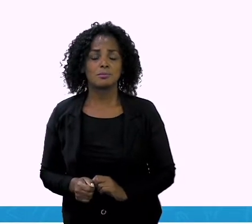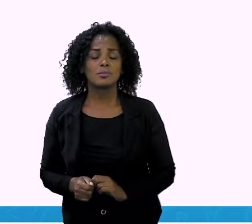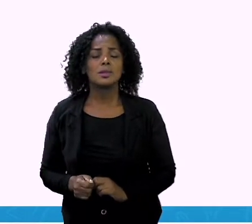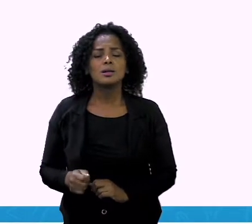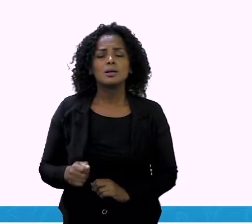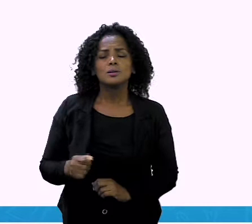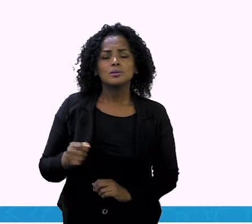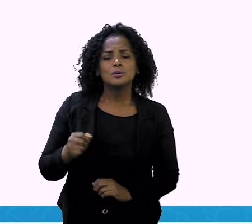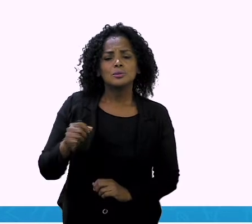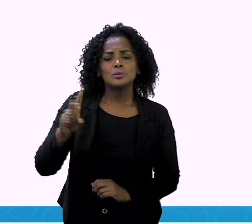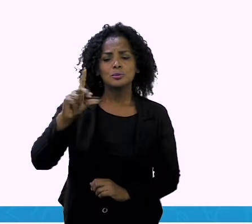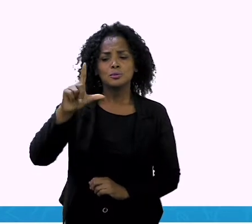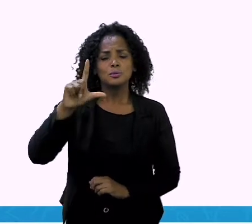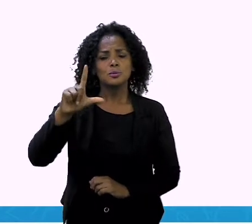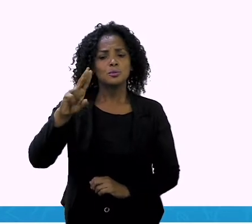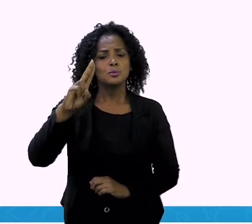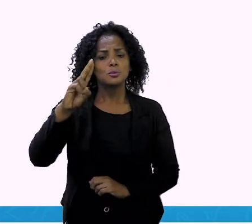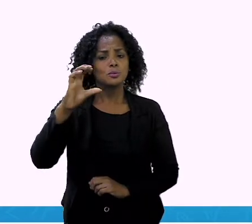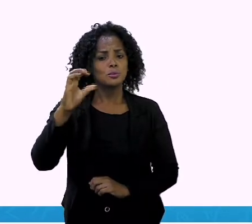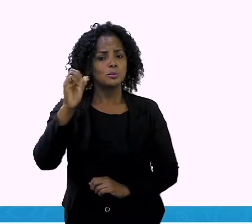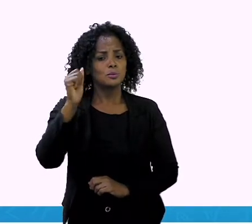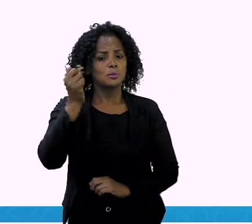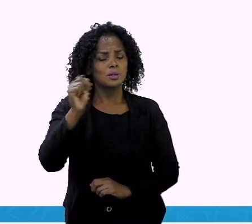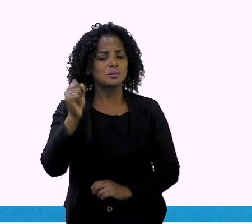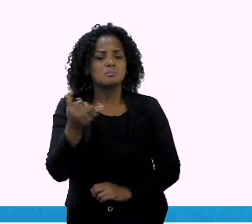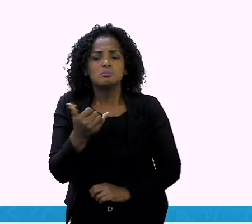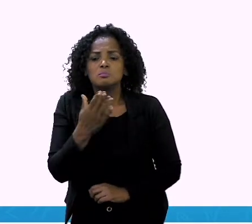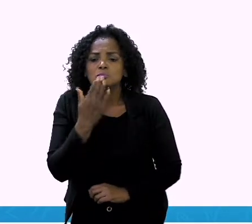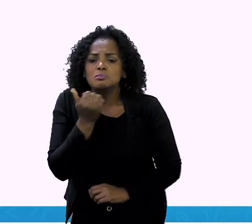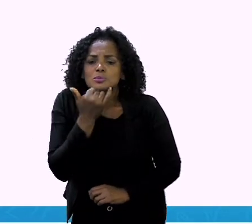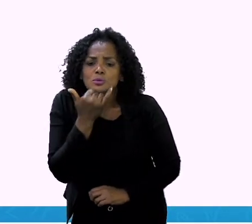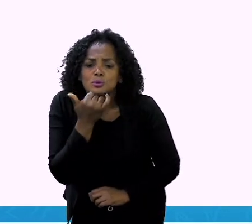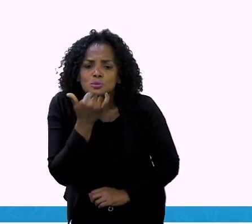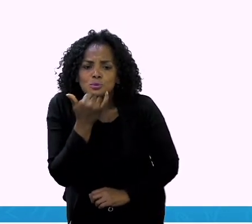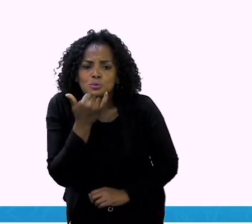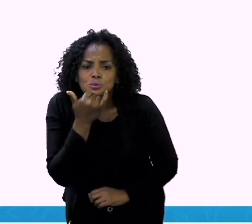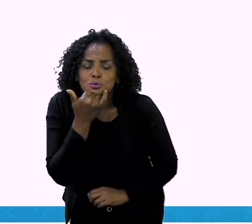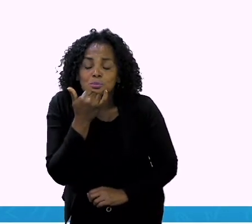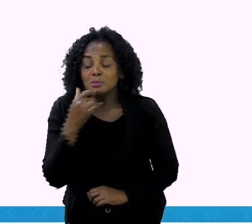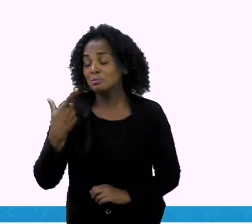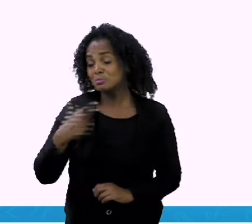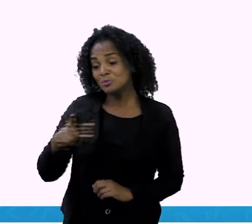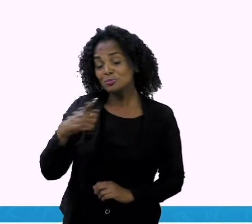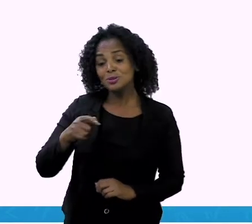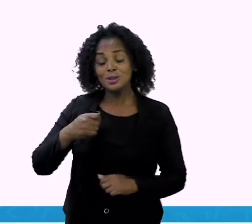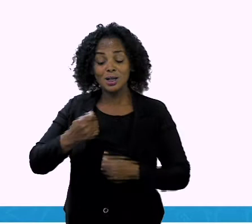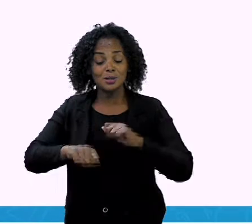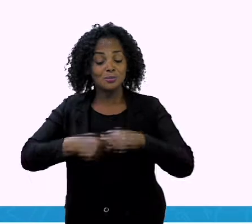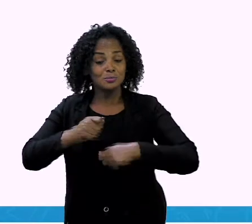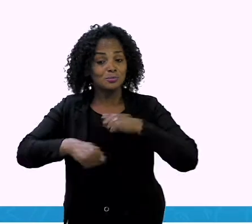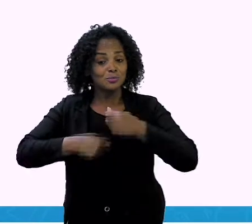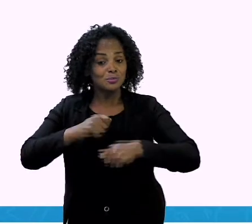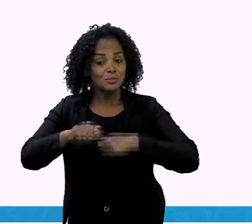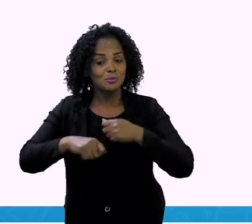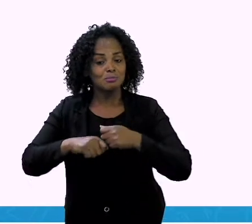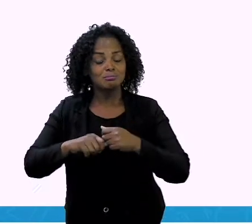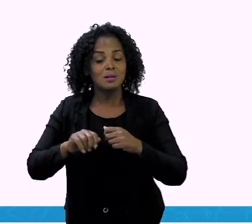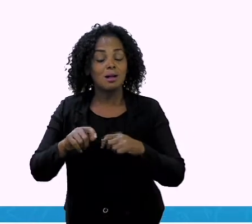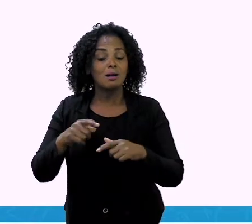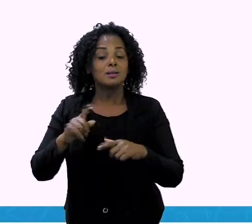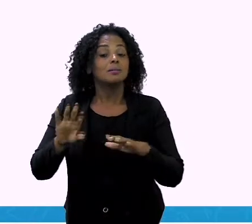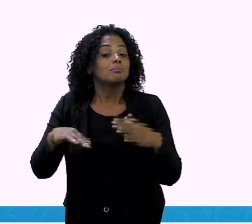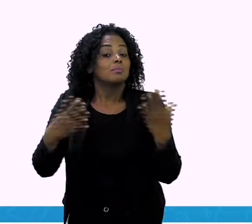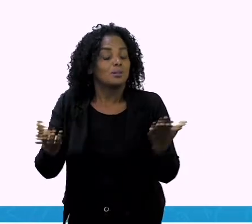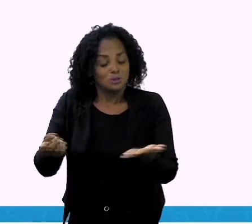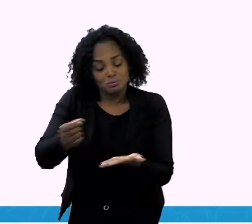Seu Lucas se desculpava. É, mas eu não tive troco. Aí, o senhor anota